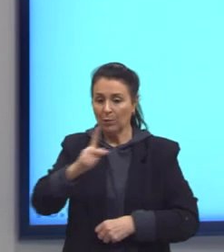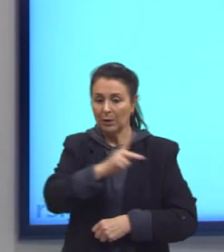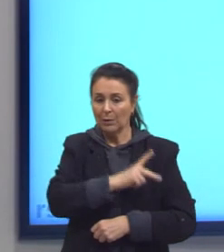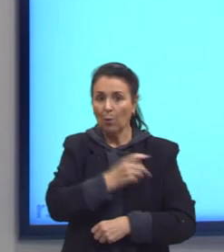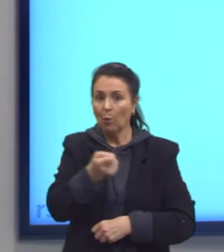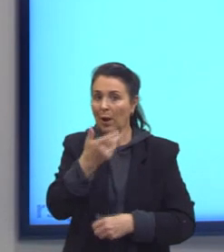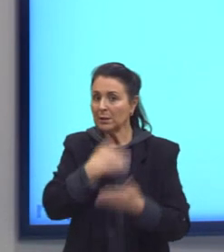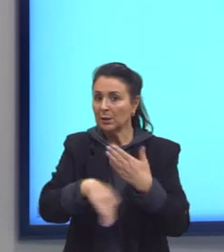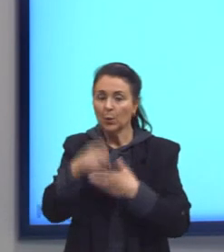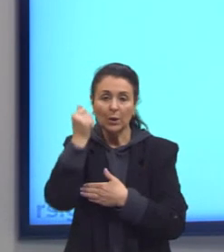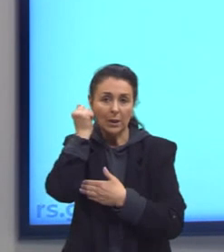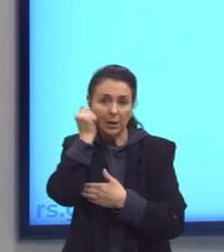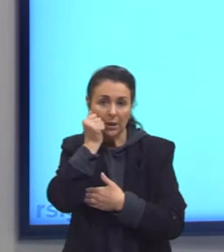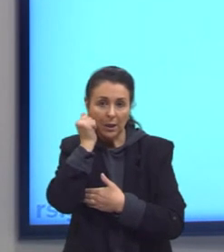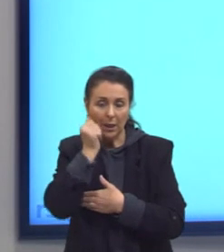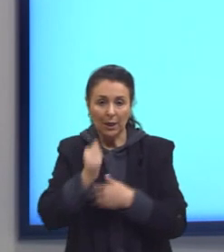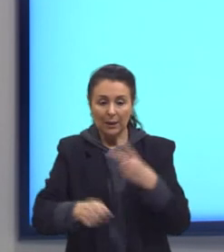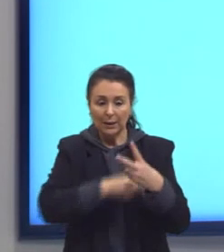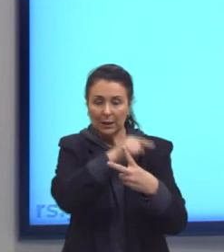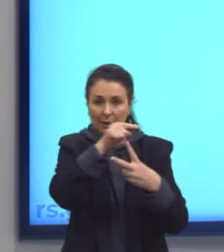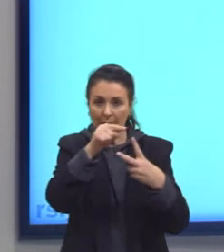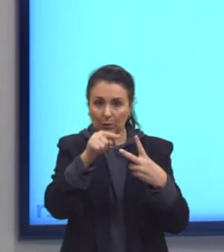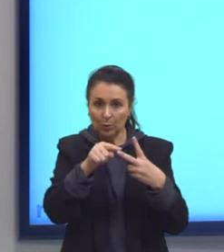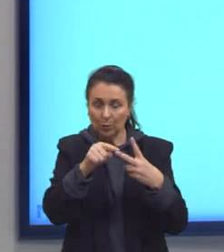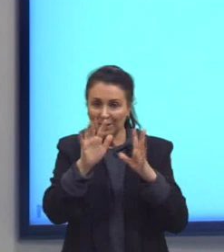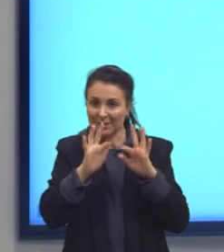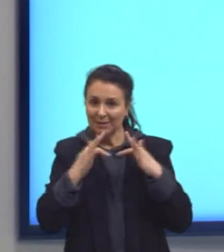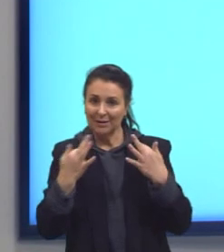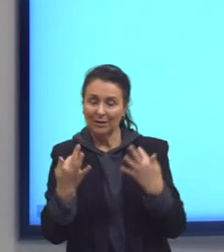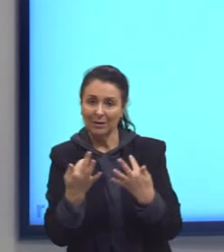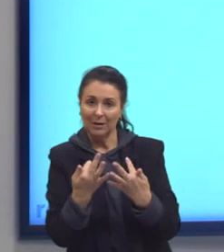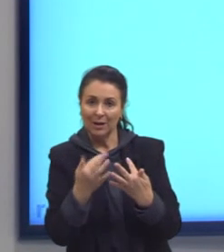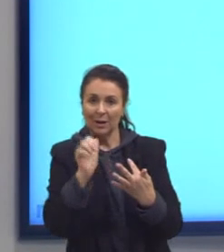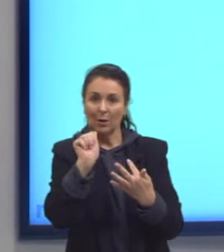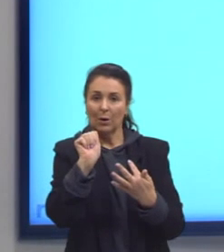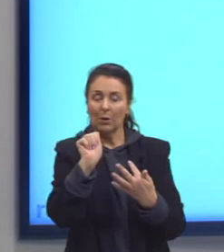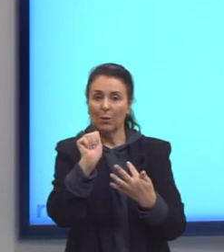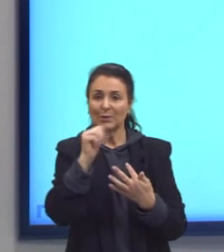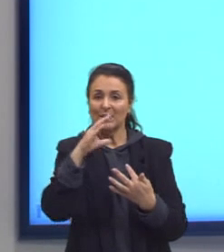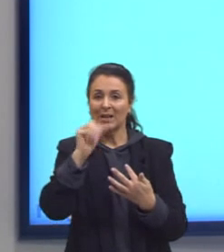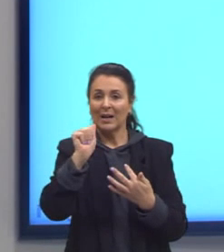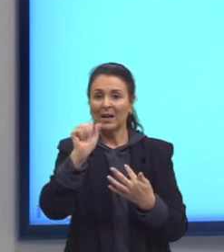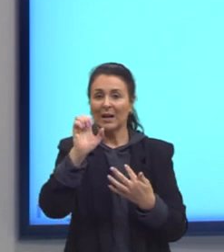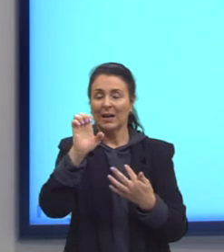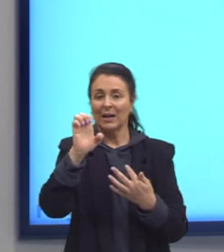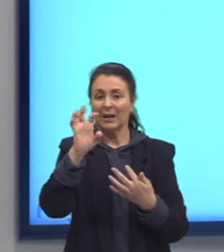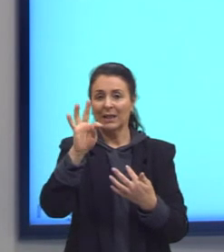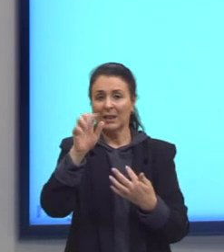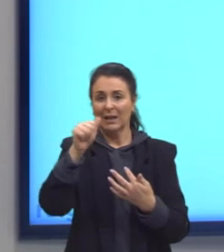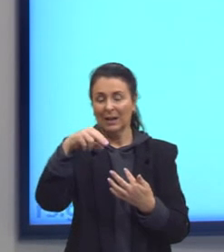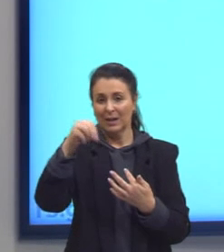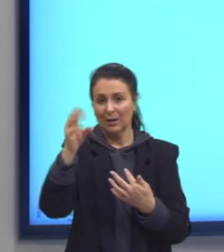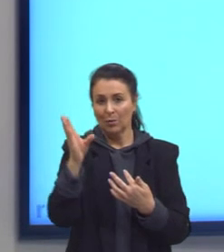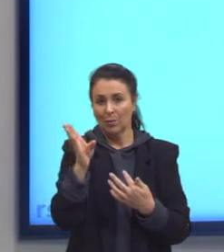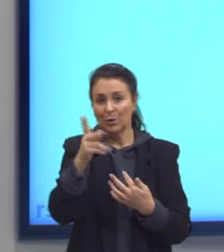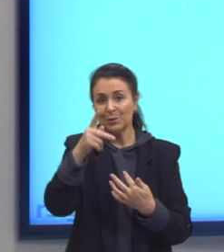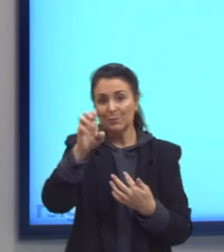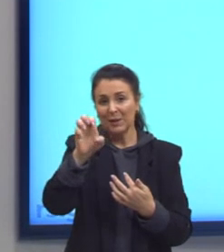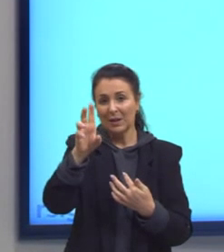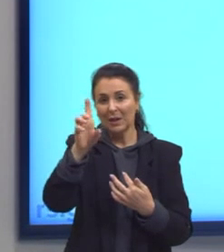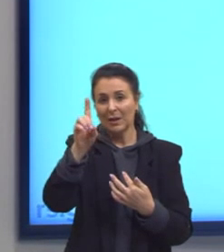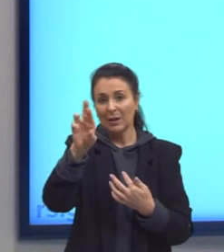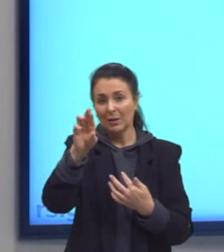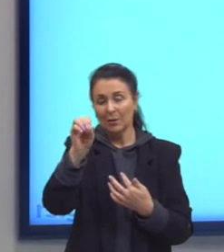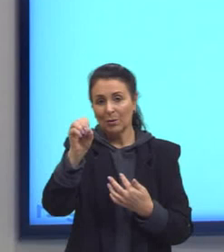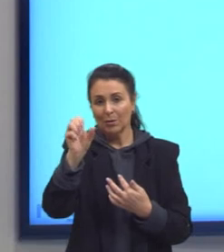negra, divide-se em duas parentelas, a dos Almeida Caetano e a dos Pires Pedroso. Cerca de